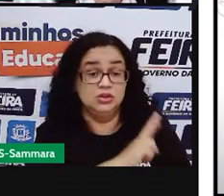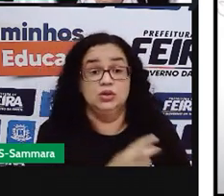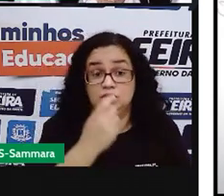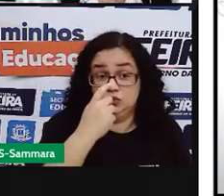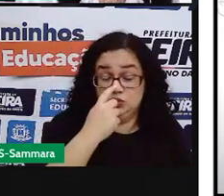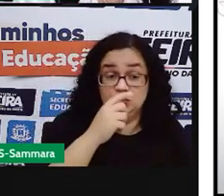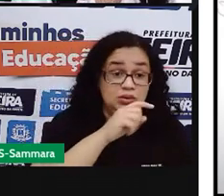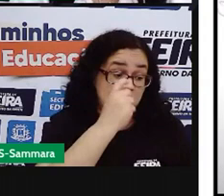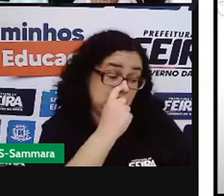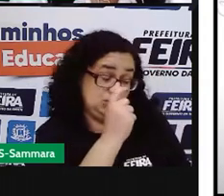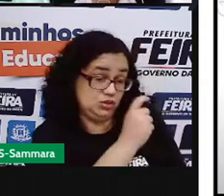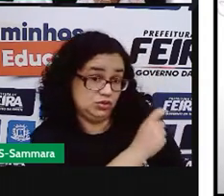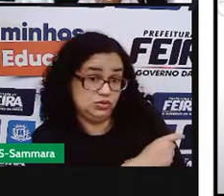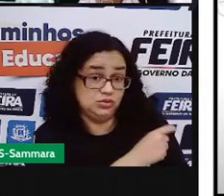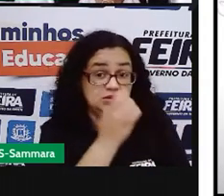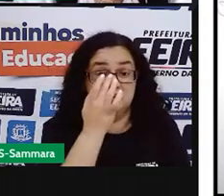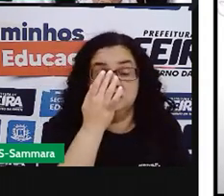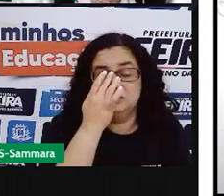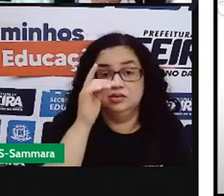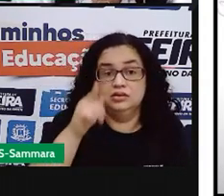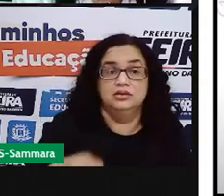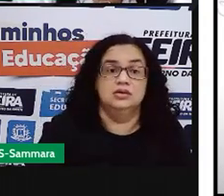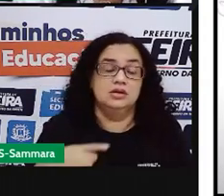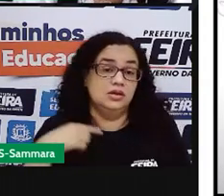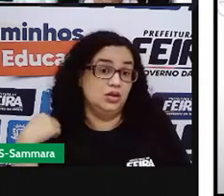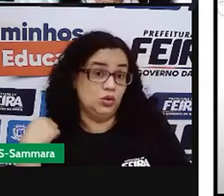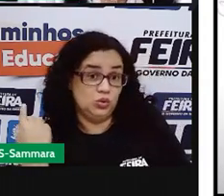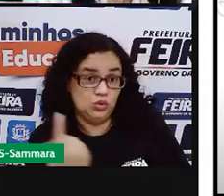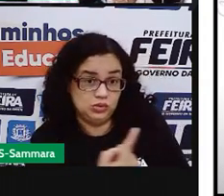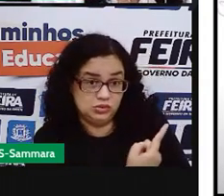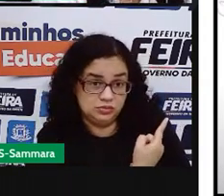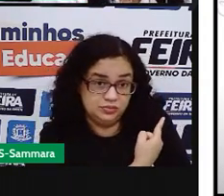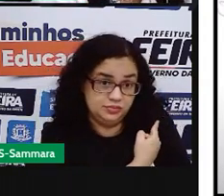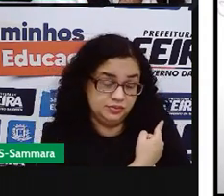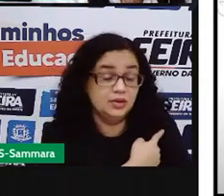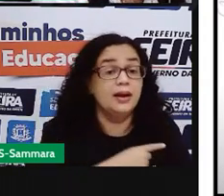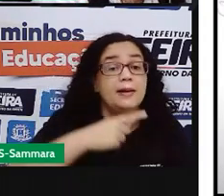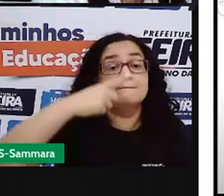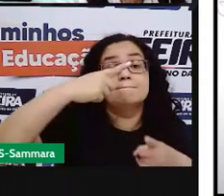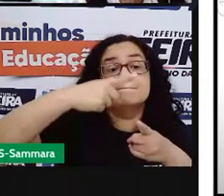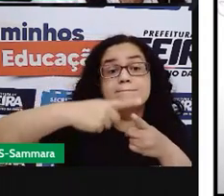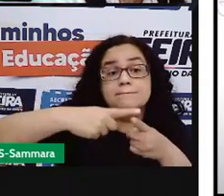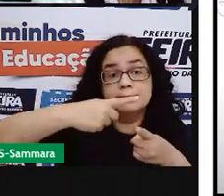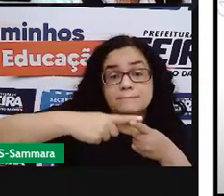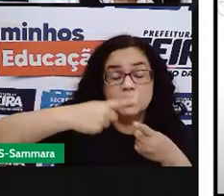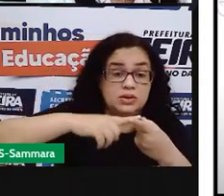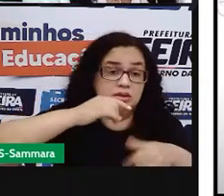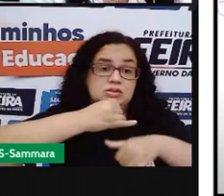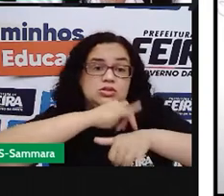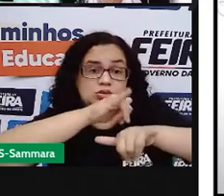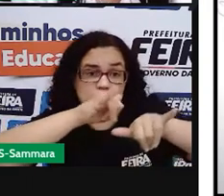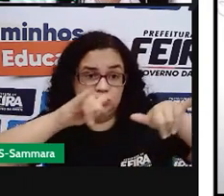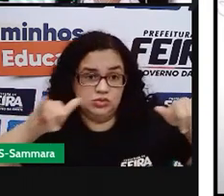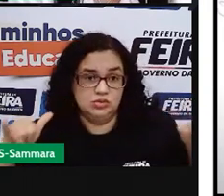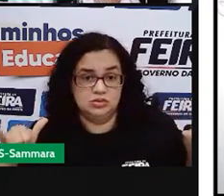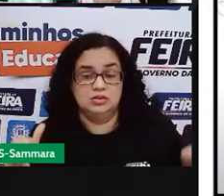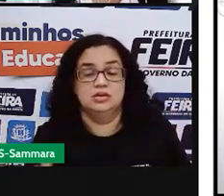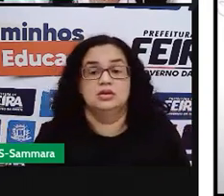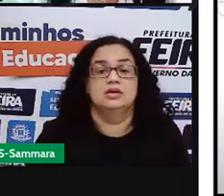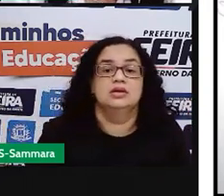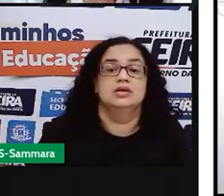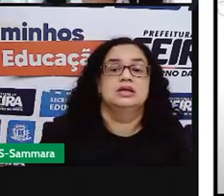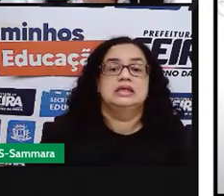lixo, nesse caso aqui, é nossa. Porque essa propaganda, ela está falando sobre a